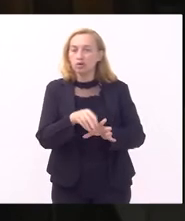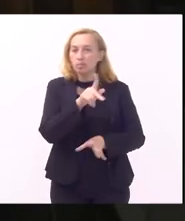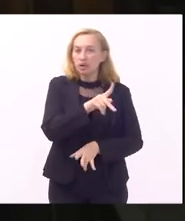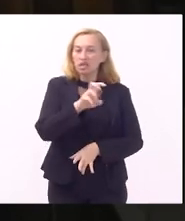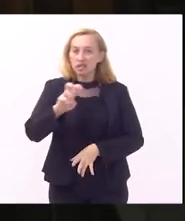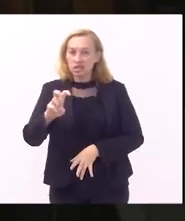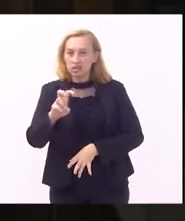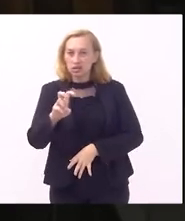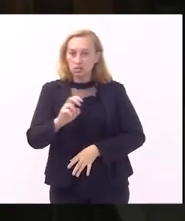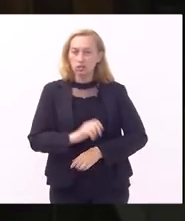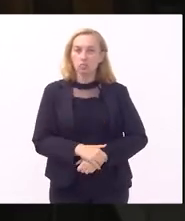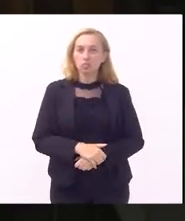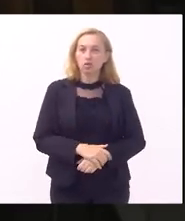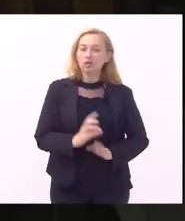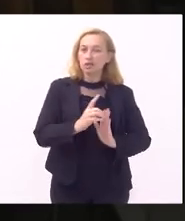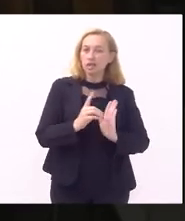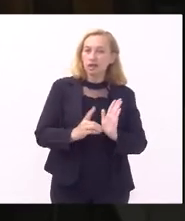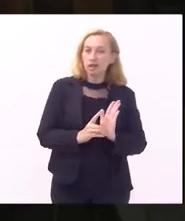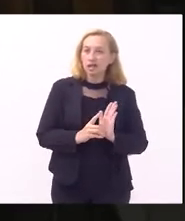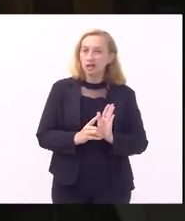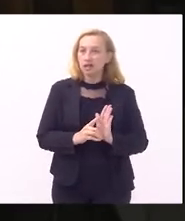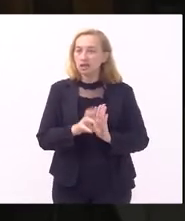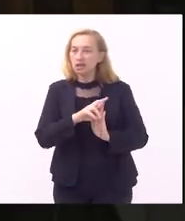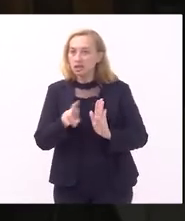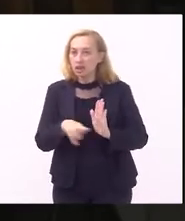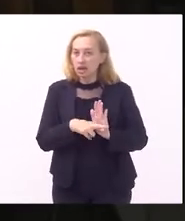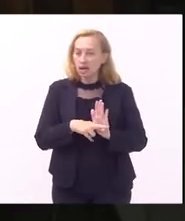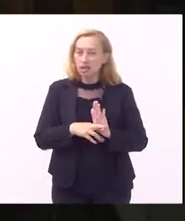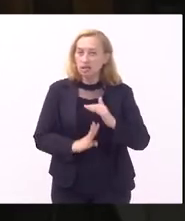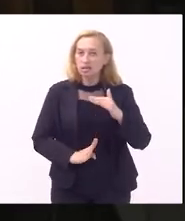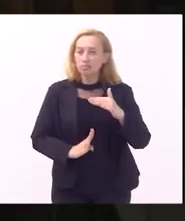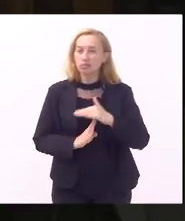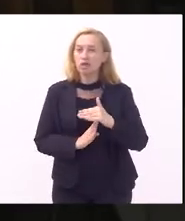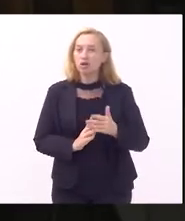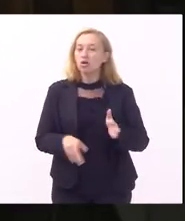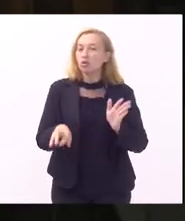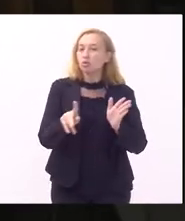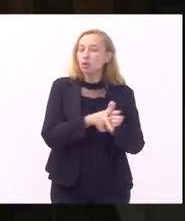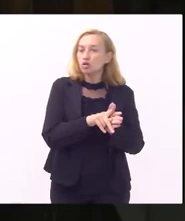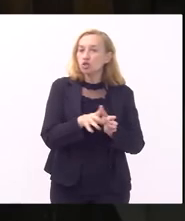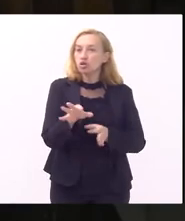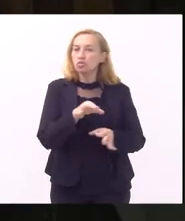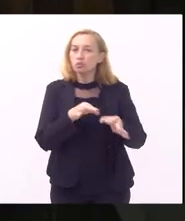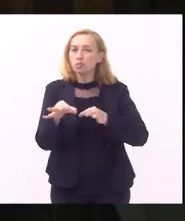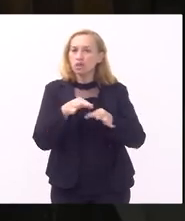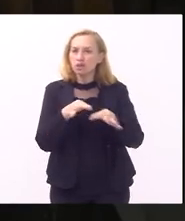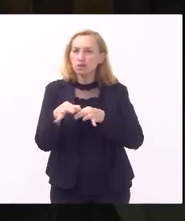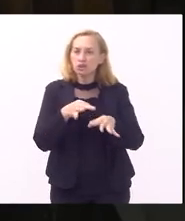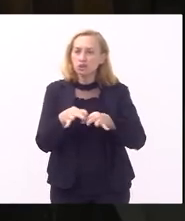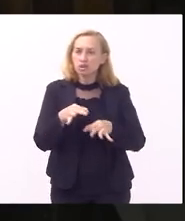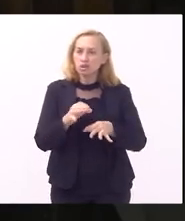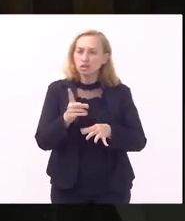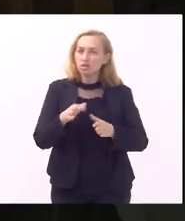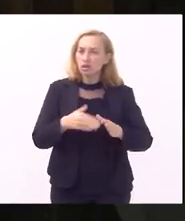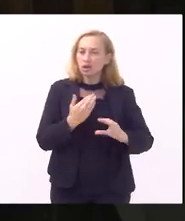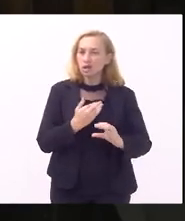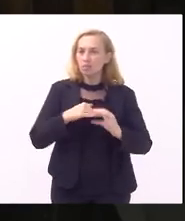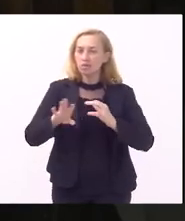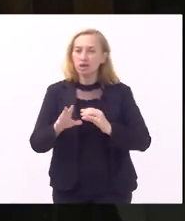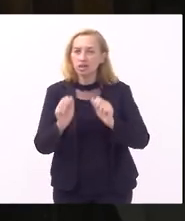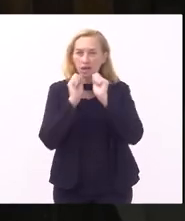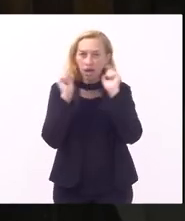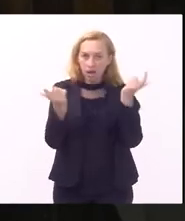remetendo o decreto às suas diretrizes e metas apesar do projeto do plano sequer ter sido encaminhado à Assembleia